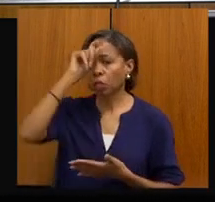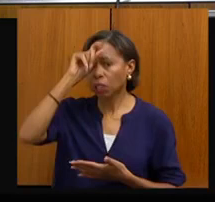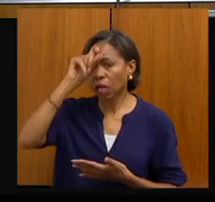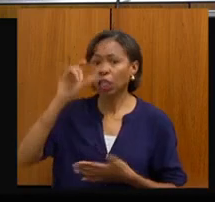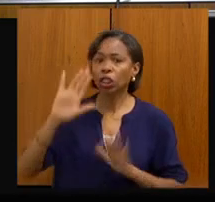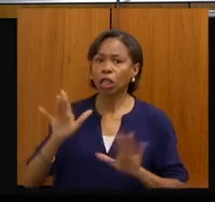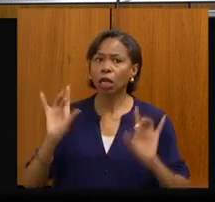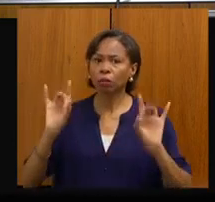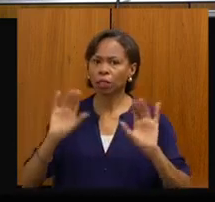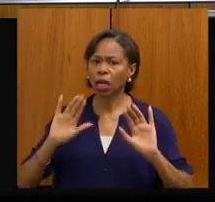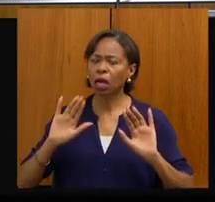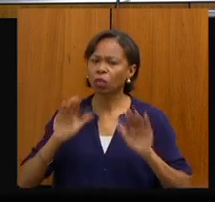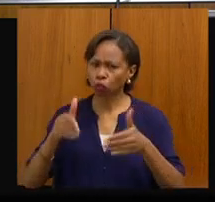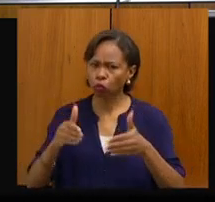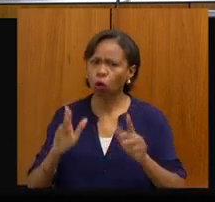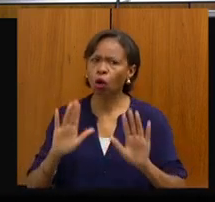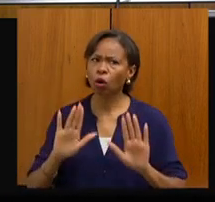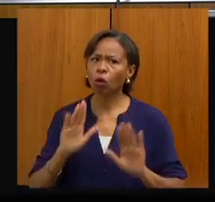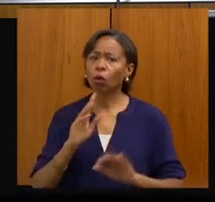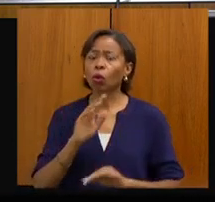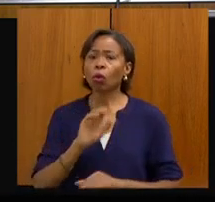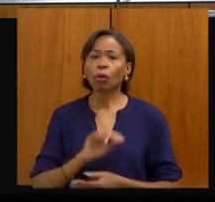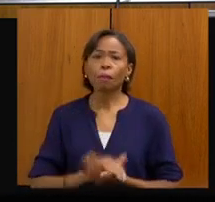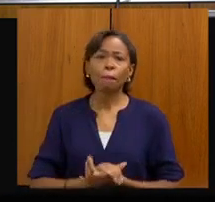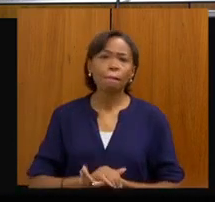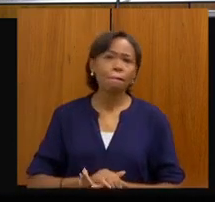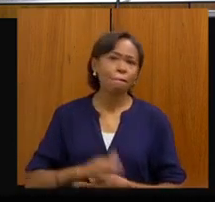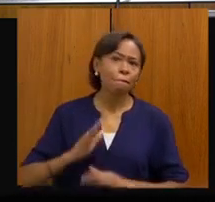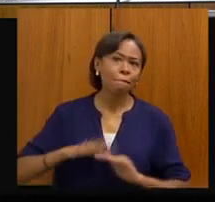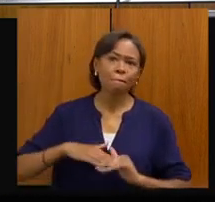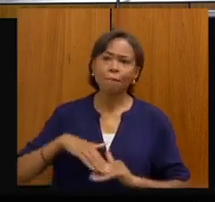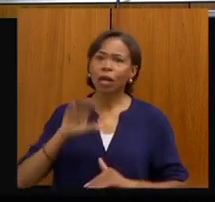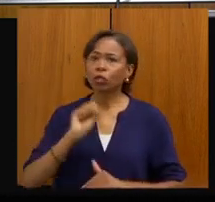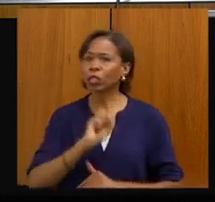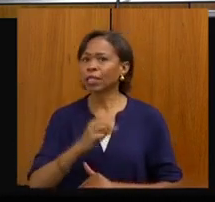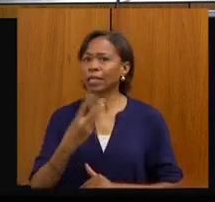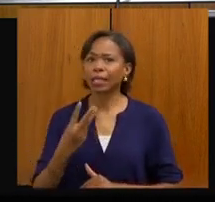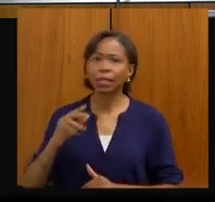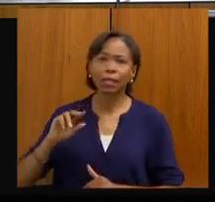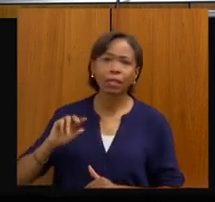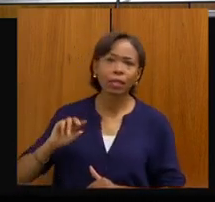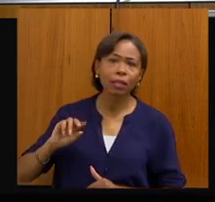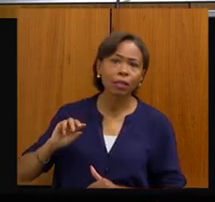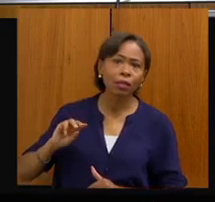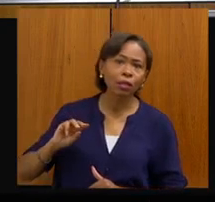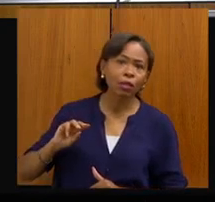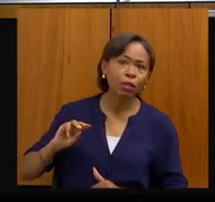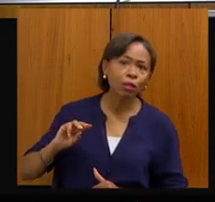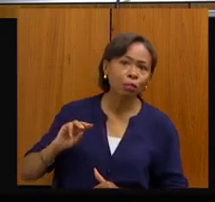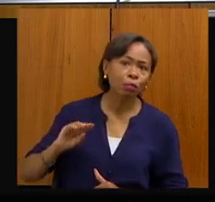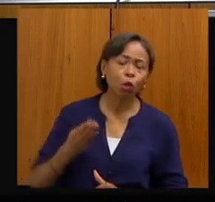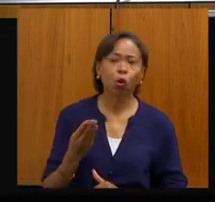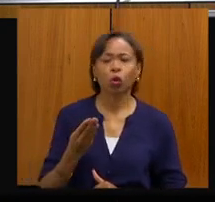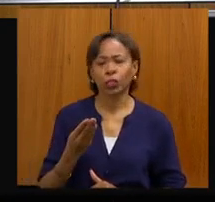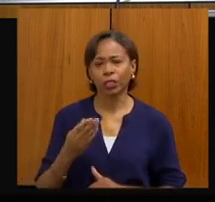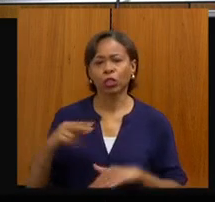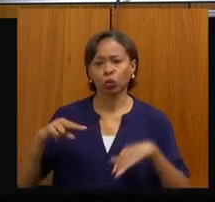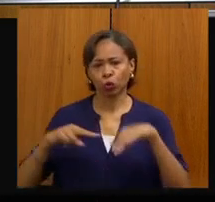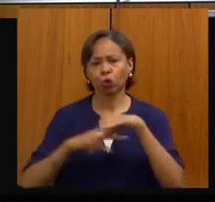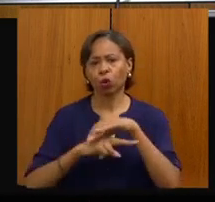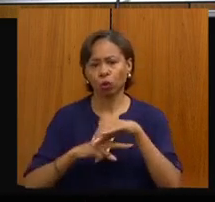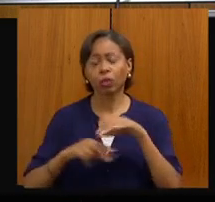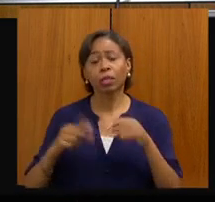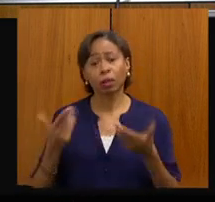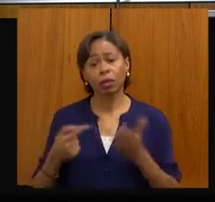são mais de 33 milhões de reais em tomógrafos. Eu trouxe especificamente esse ponto, que também